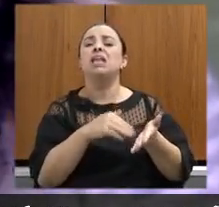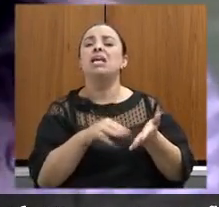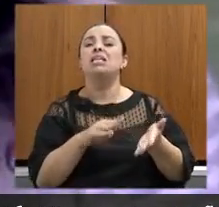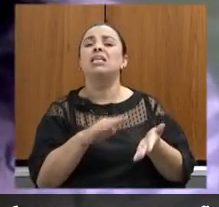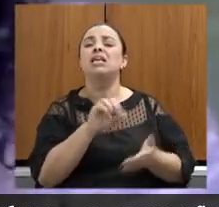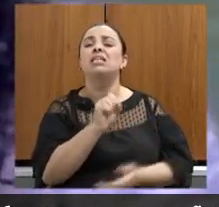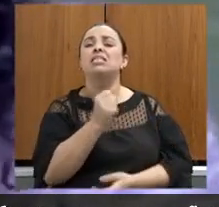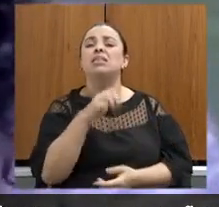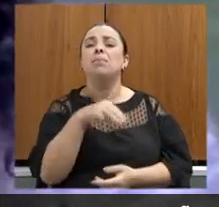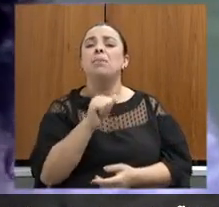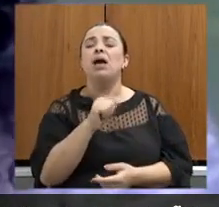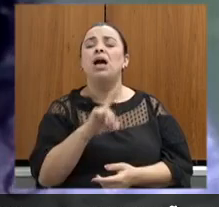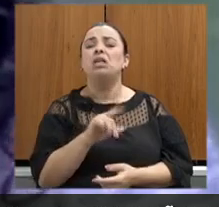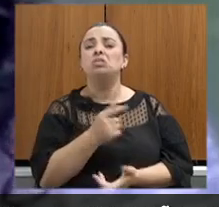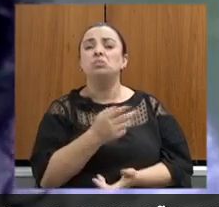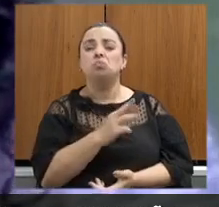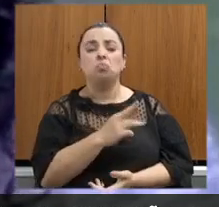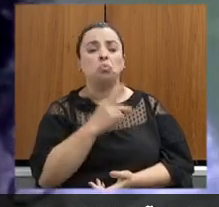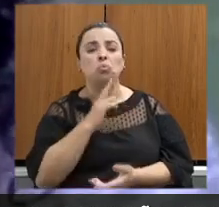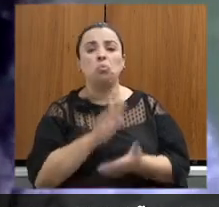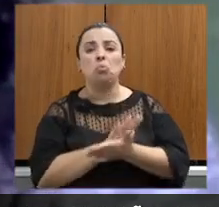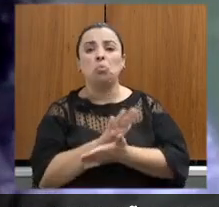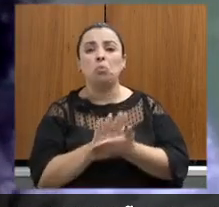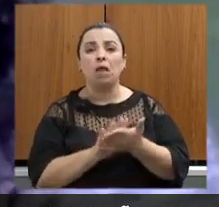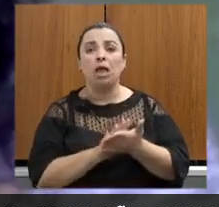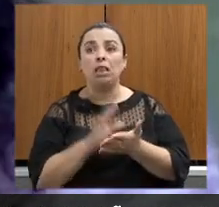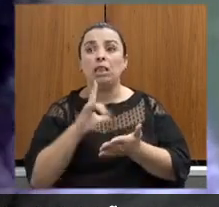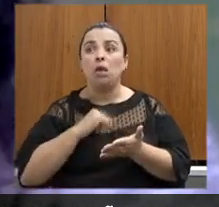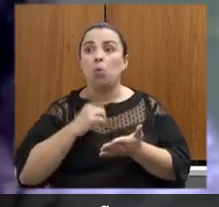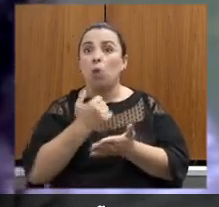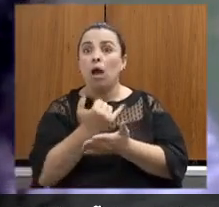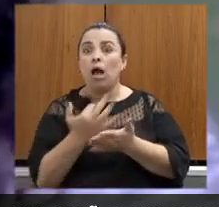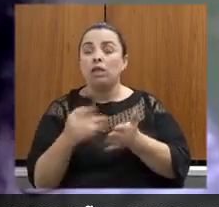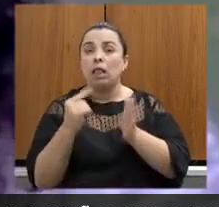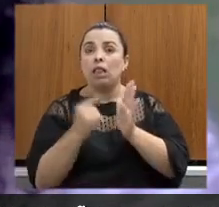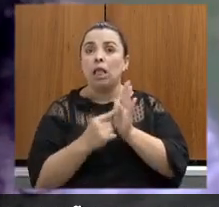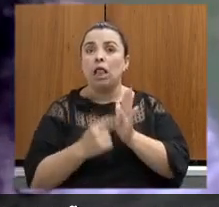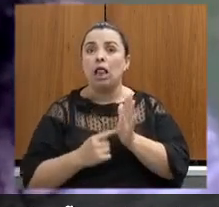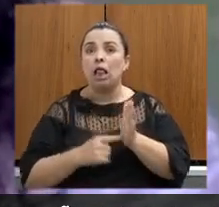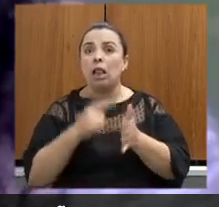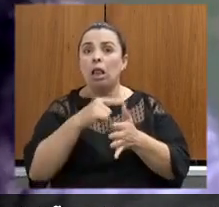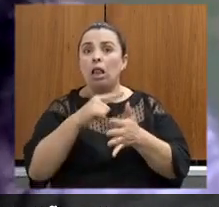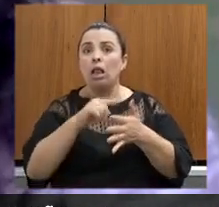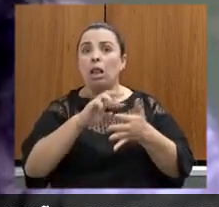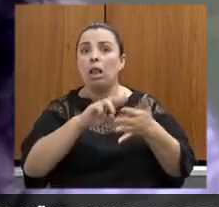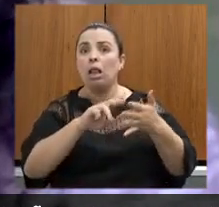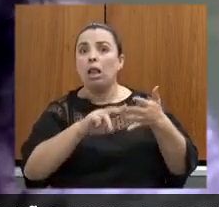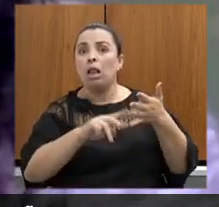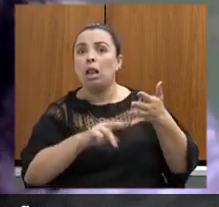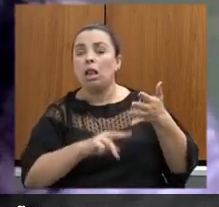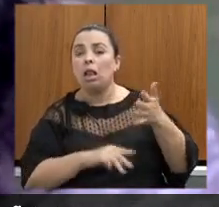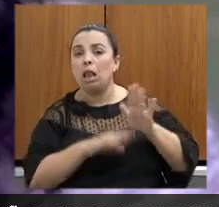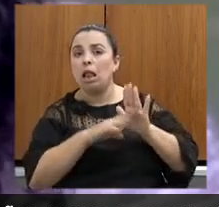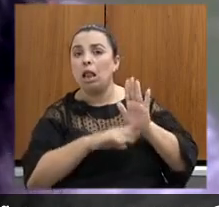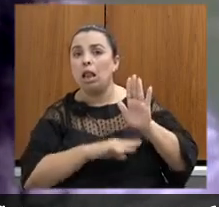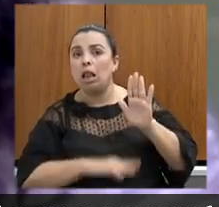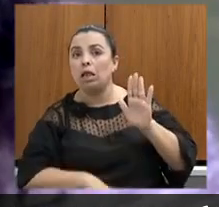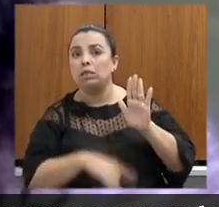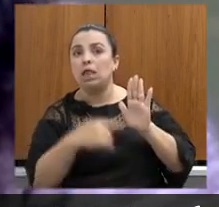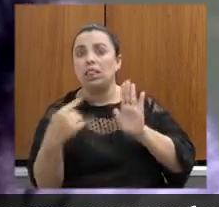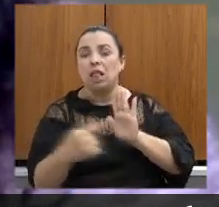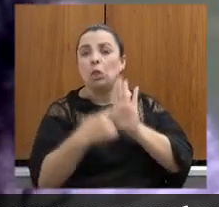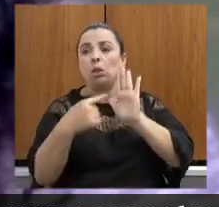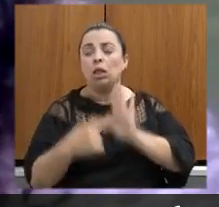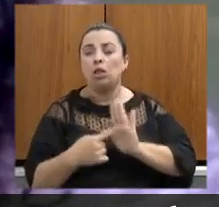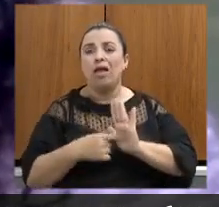sem resposta sem manifestar diante de tantas denúncias que surgem a partir do momento daquela reunião fatídica do